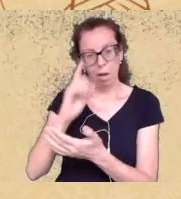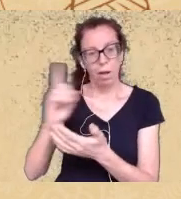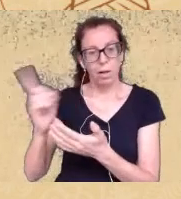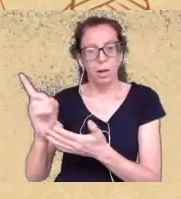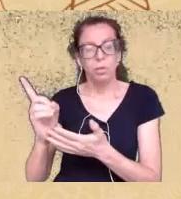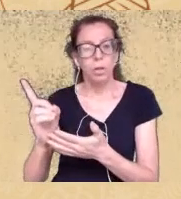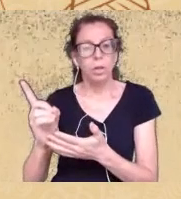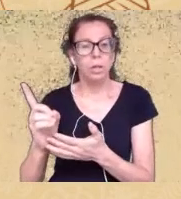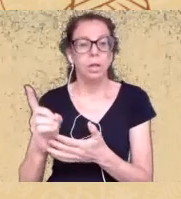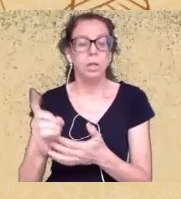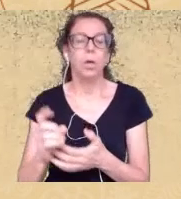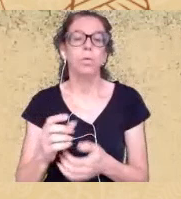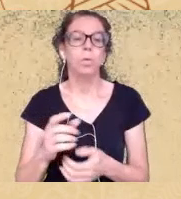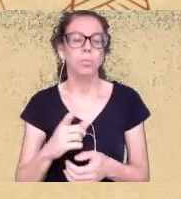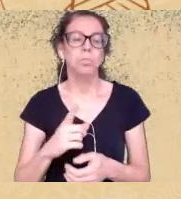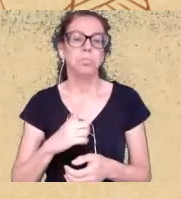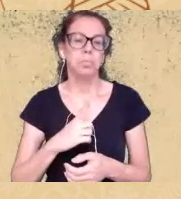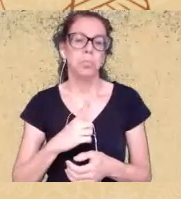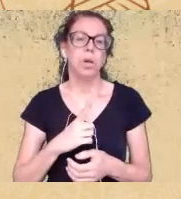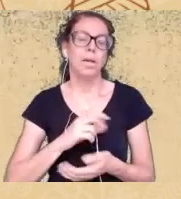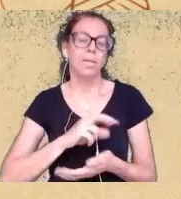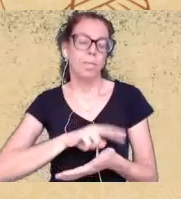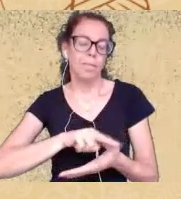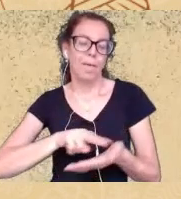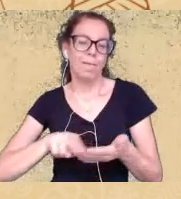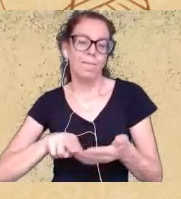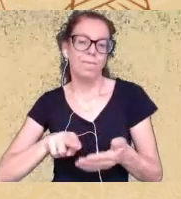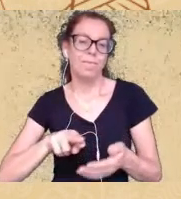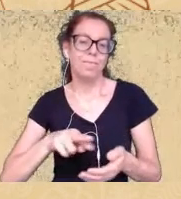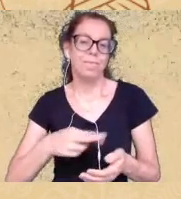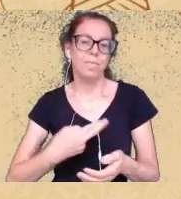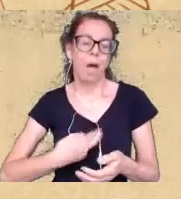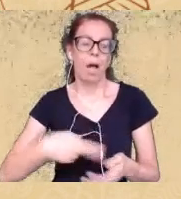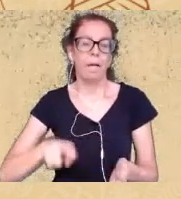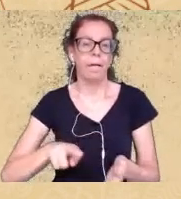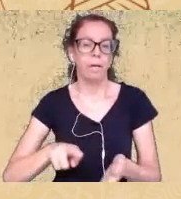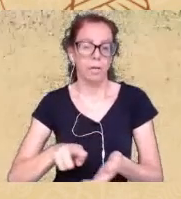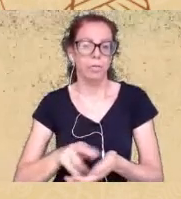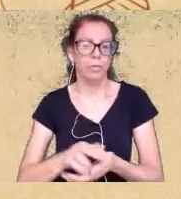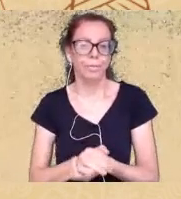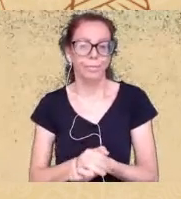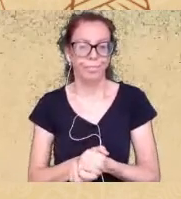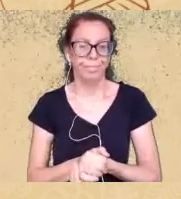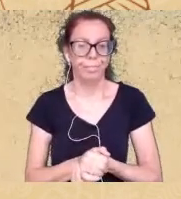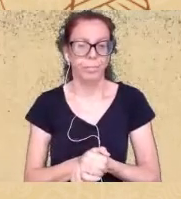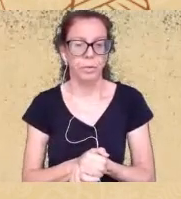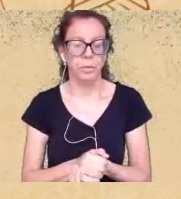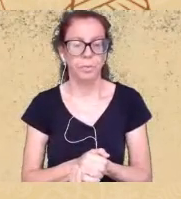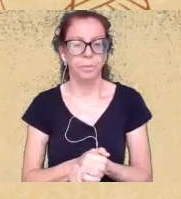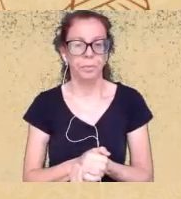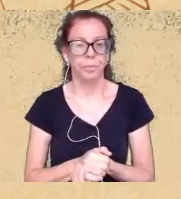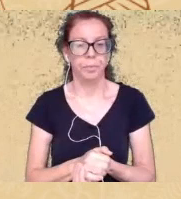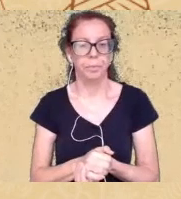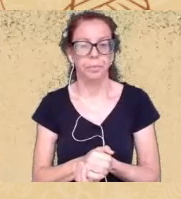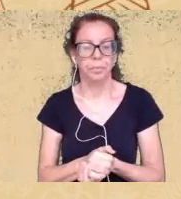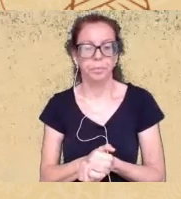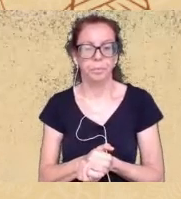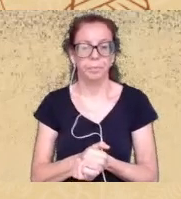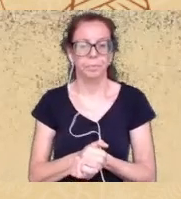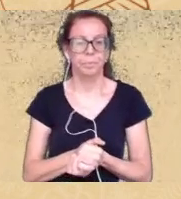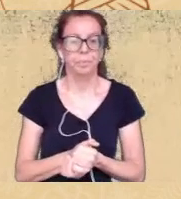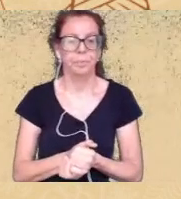nossa vida de maneira tão profunda que isso afeta inclusive quem não se afirma desses credos cristãos